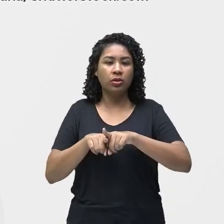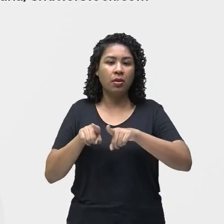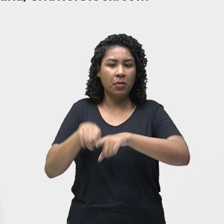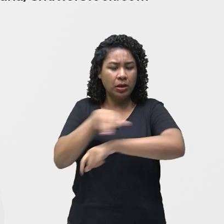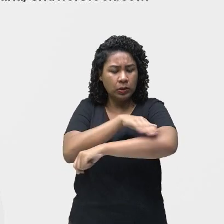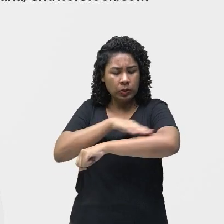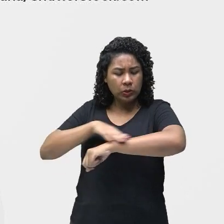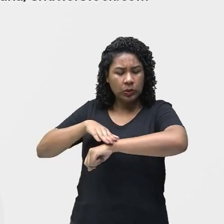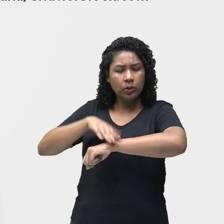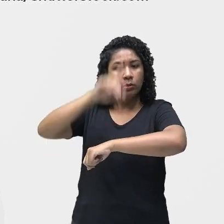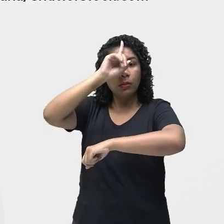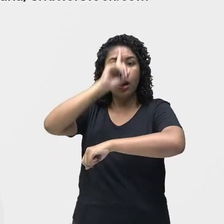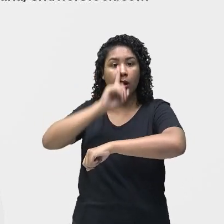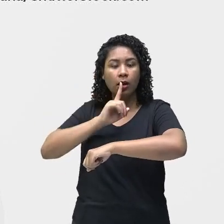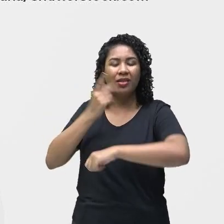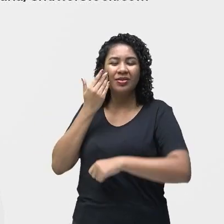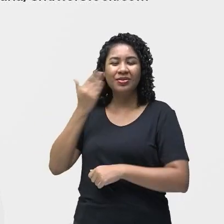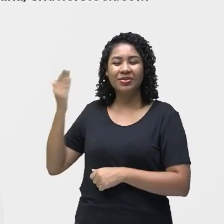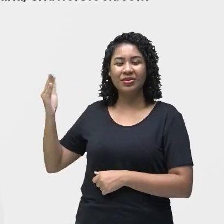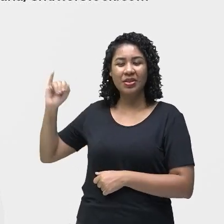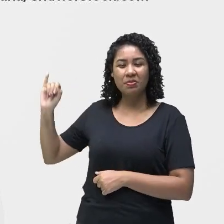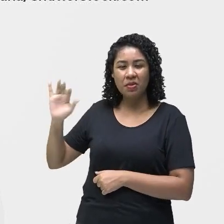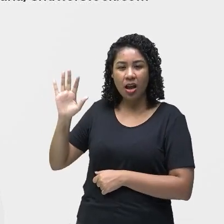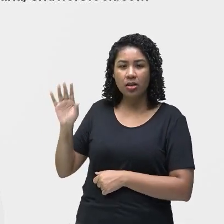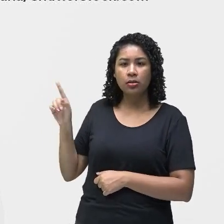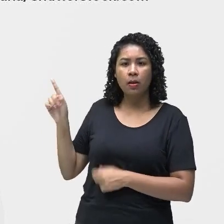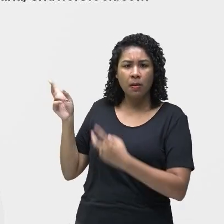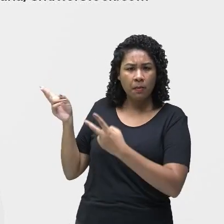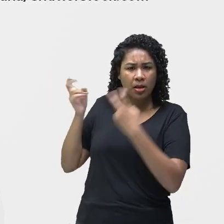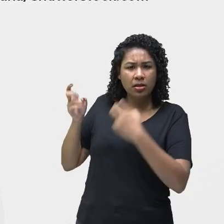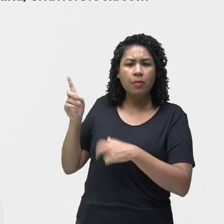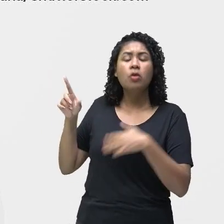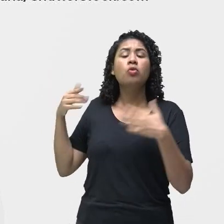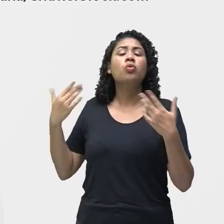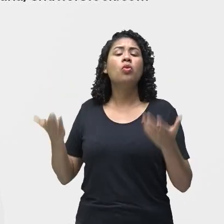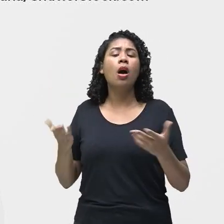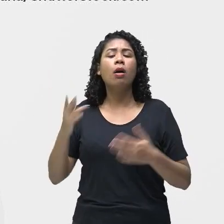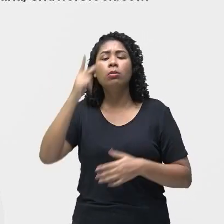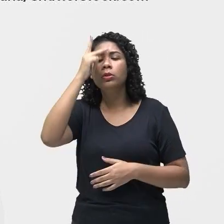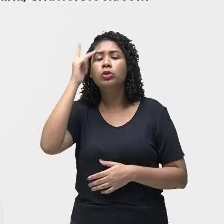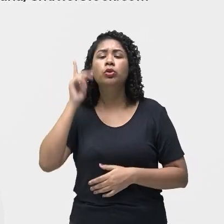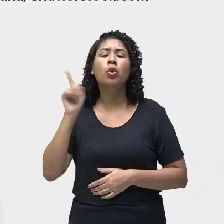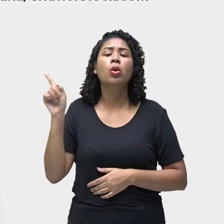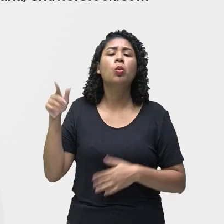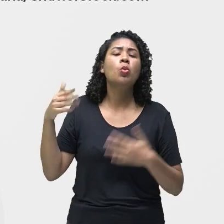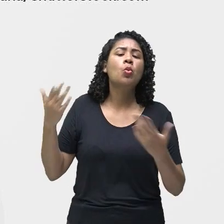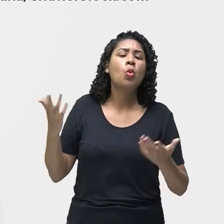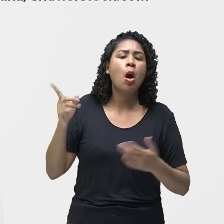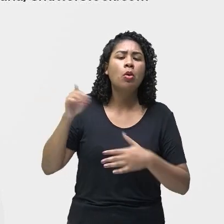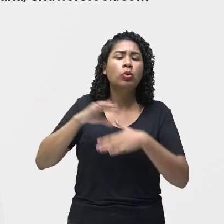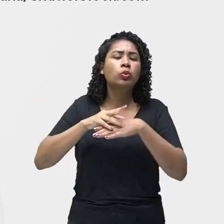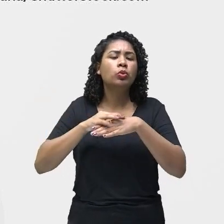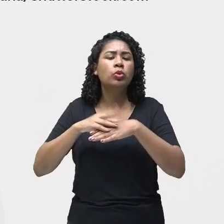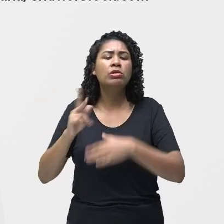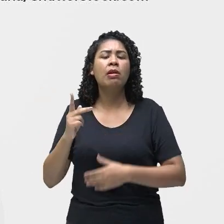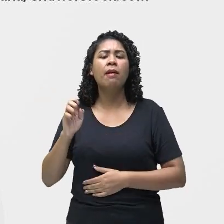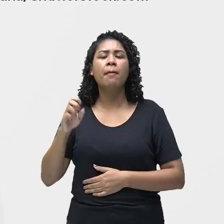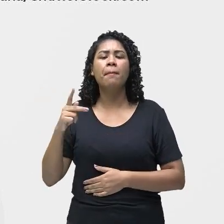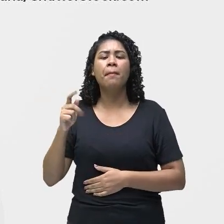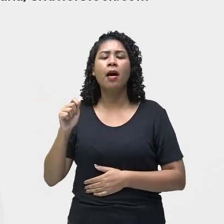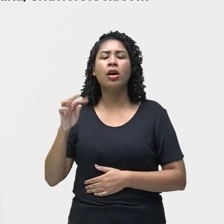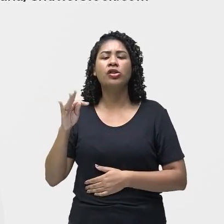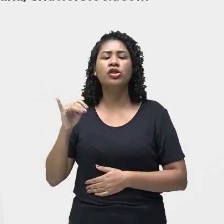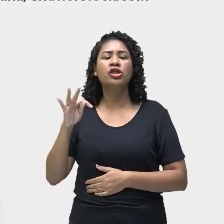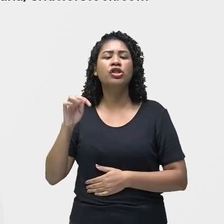imagem que vocês vão ver claramente. Se eu perguntar para vocês qual dessas duas pessoas estão sofrendo com hepatite,